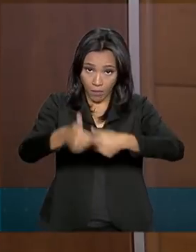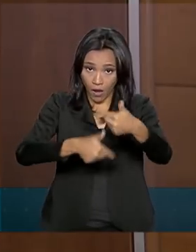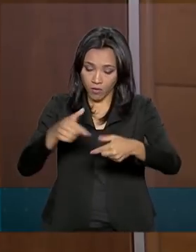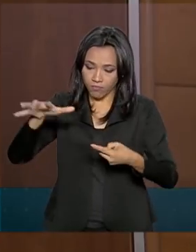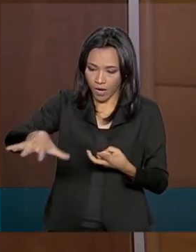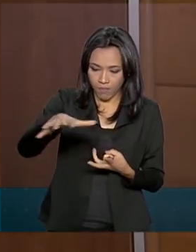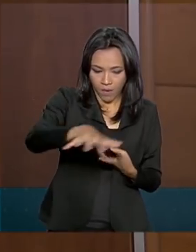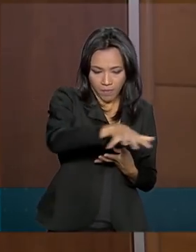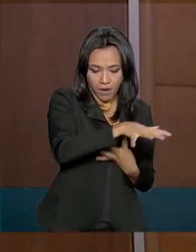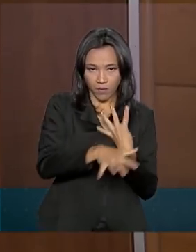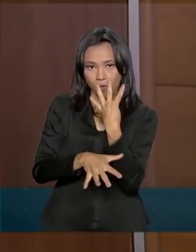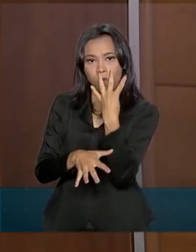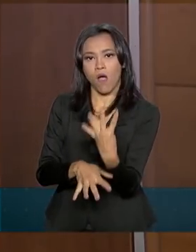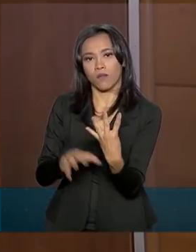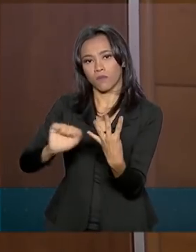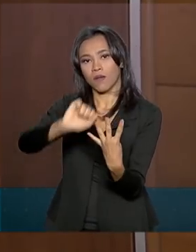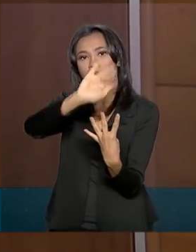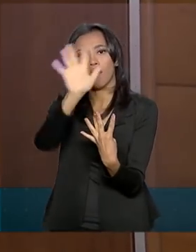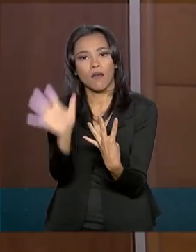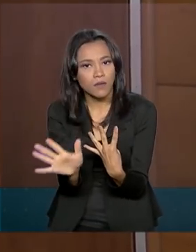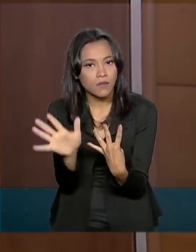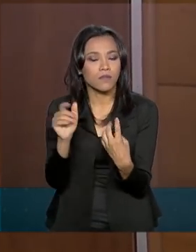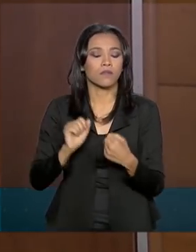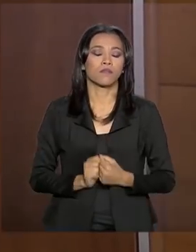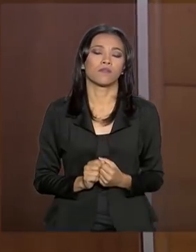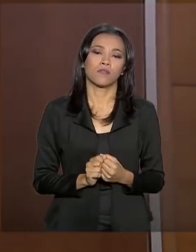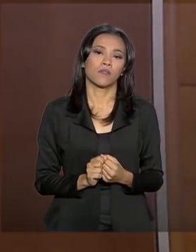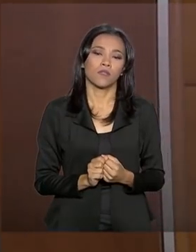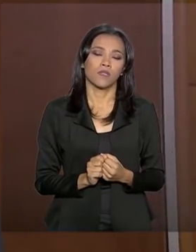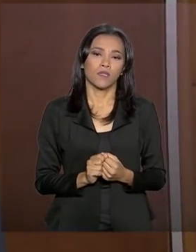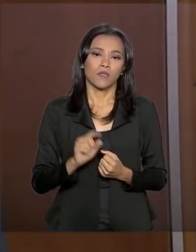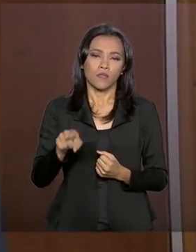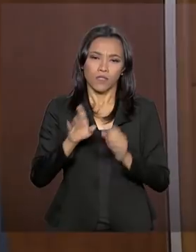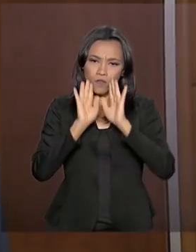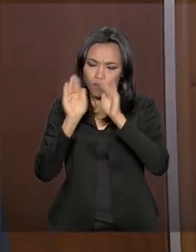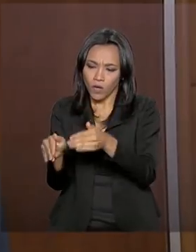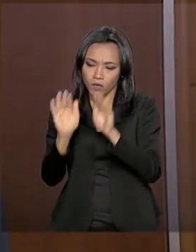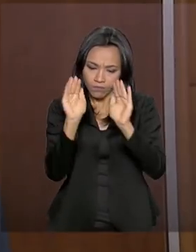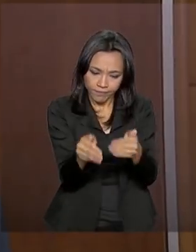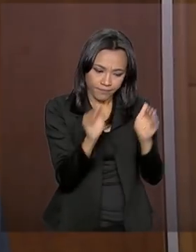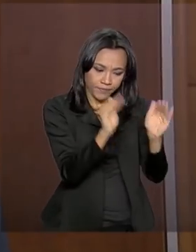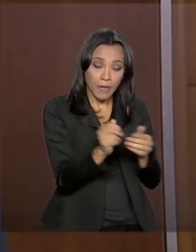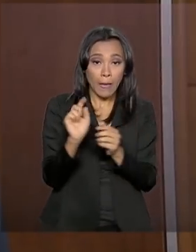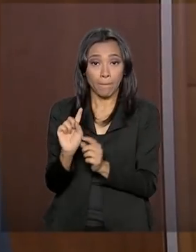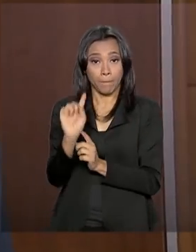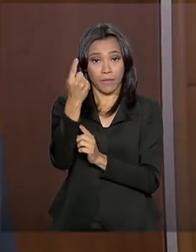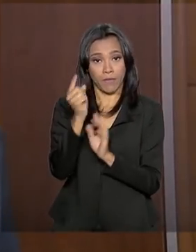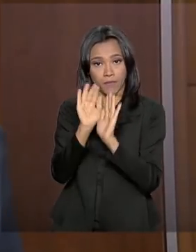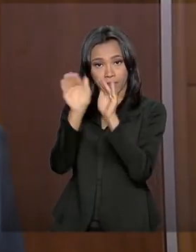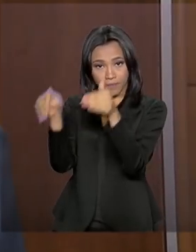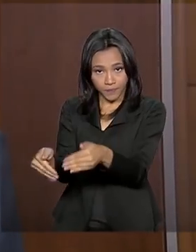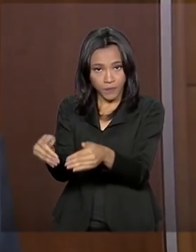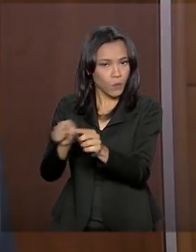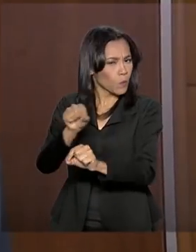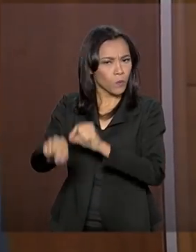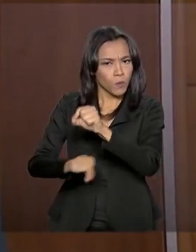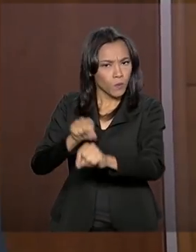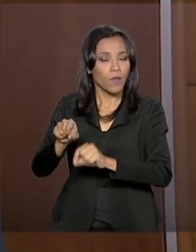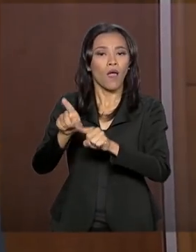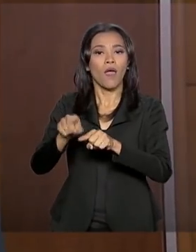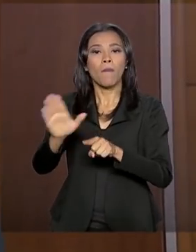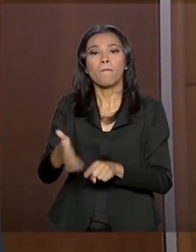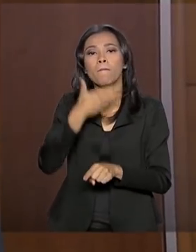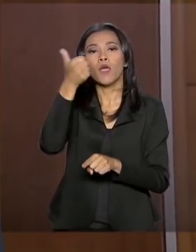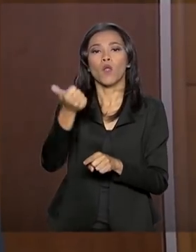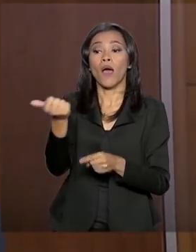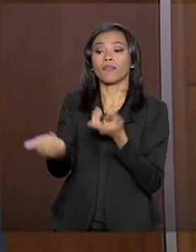claras, bastante específicas. A primeira dela é a melhoria no